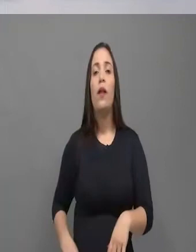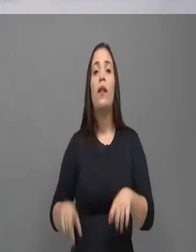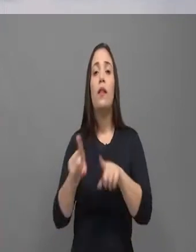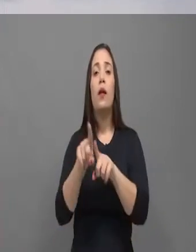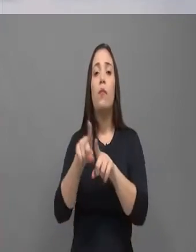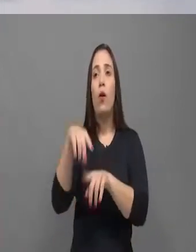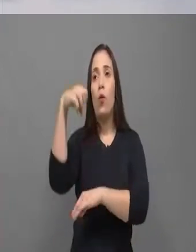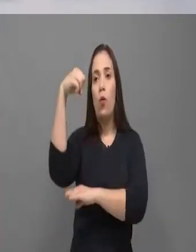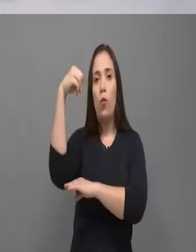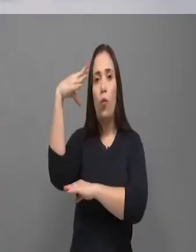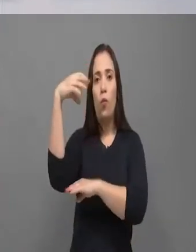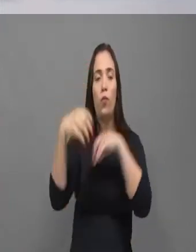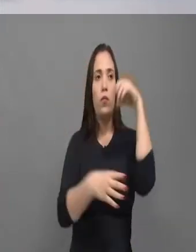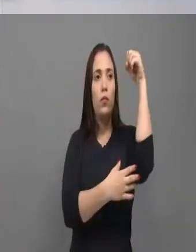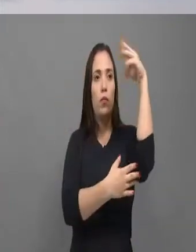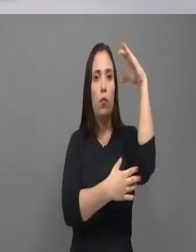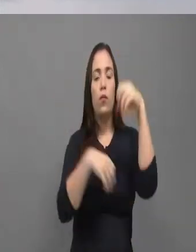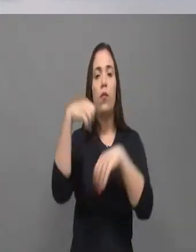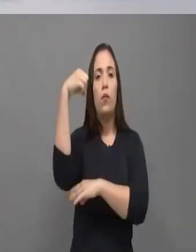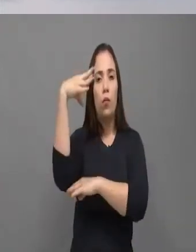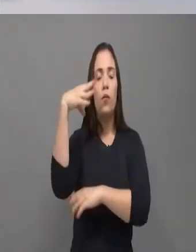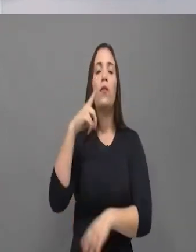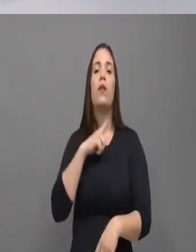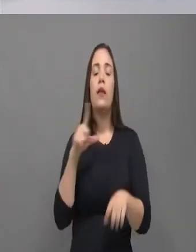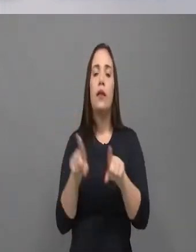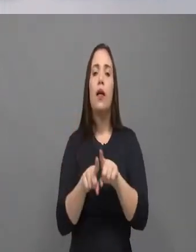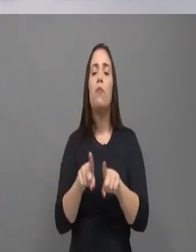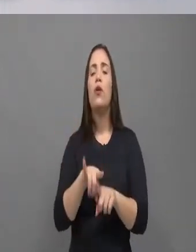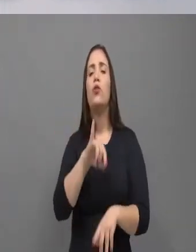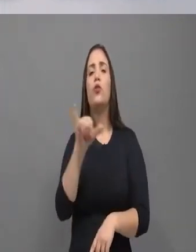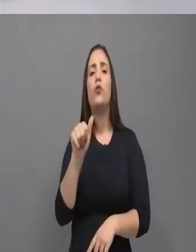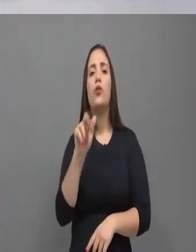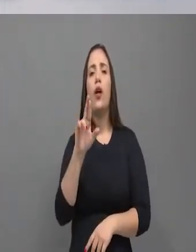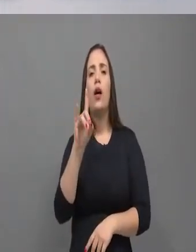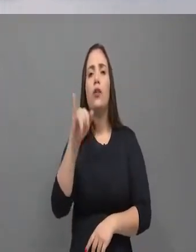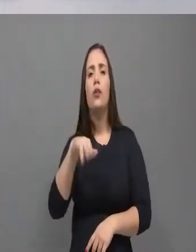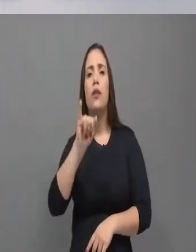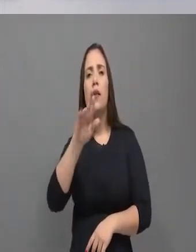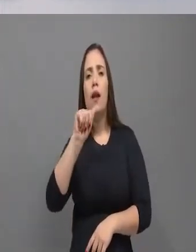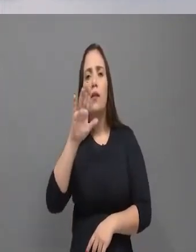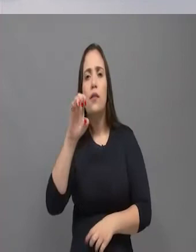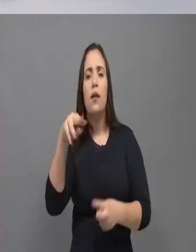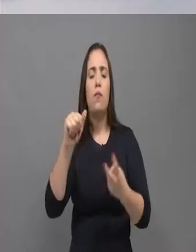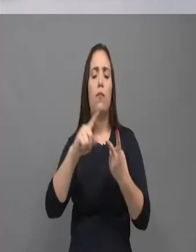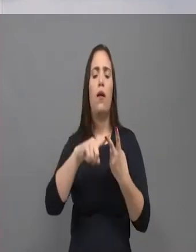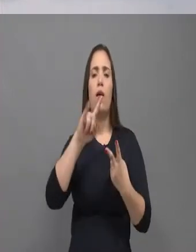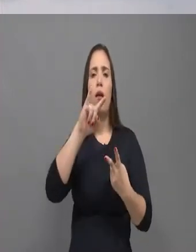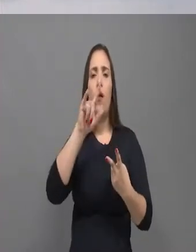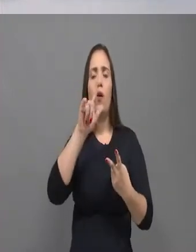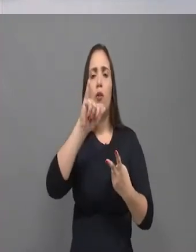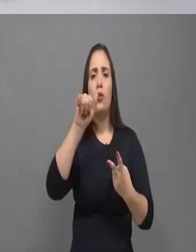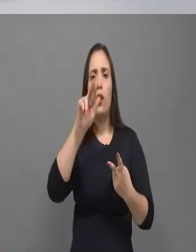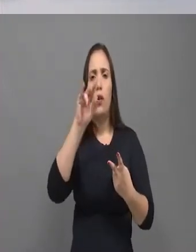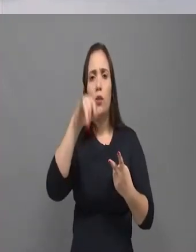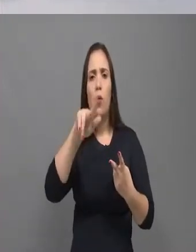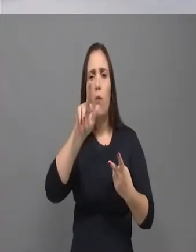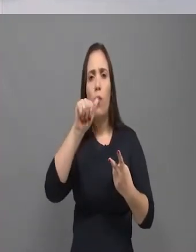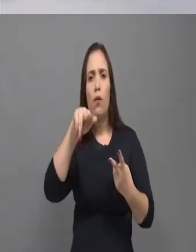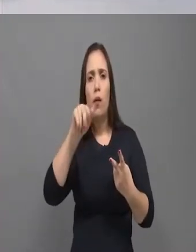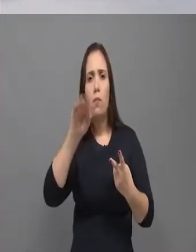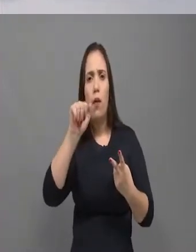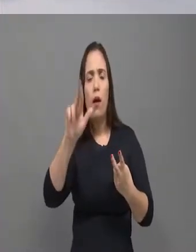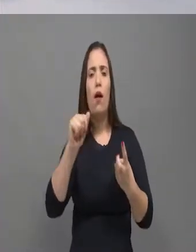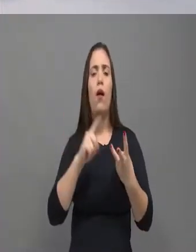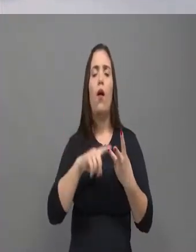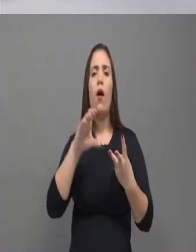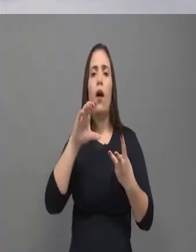região, conseguimos levar uma agência bancária para lá, para o bairro. Então tudo isso a gente procurou ver,